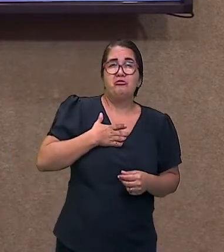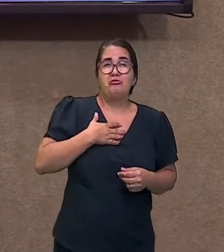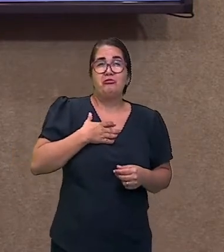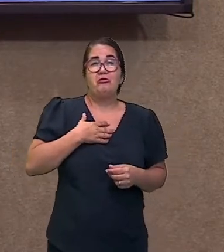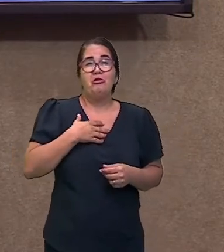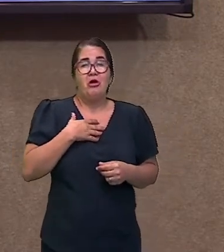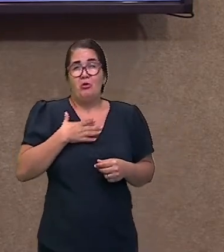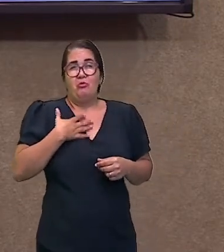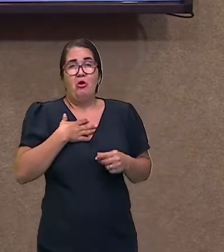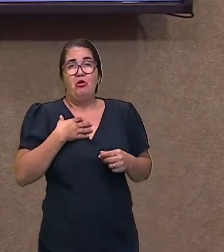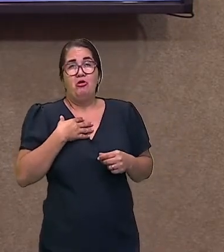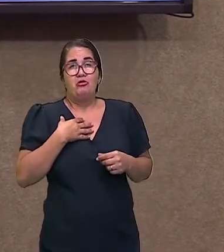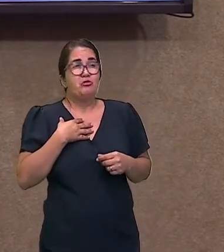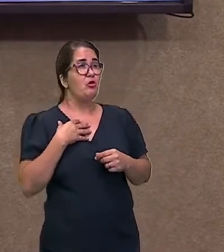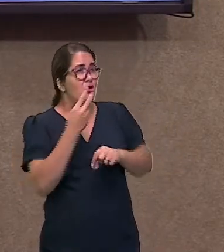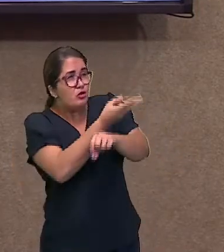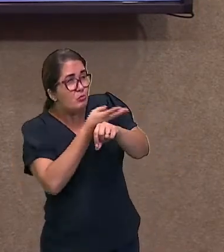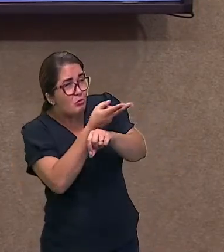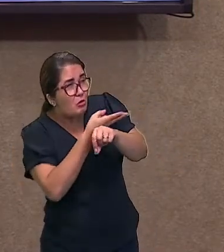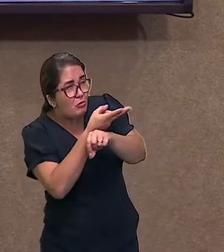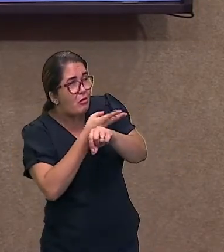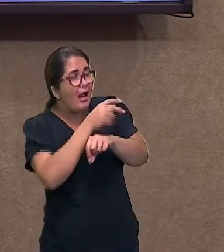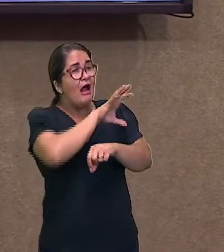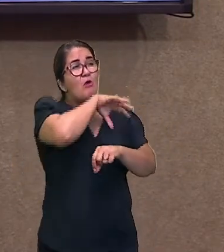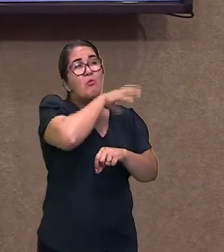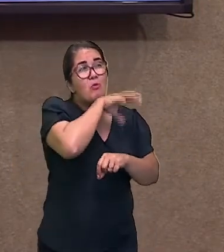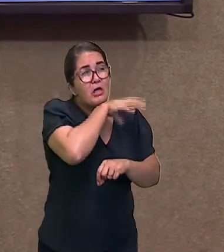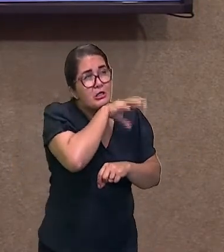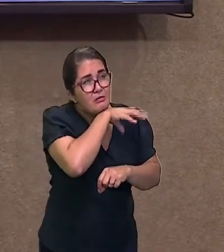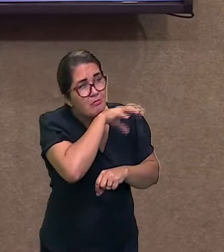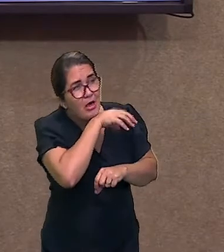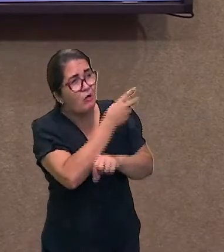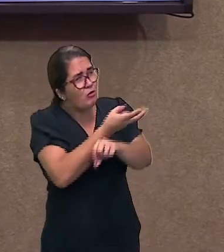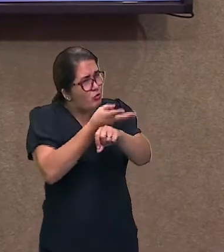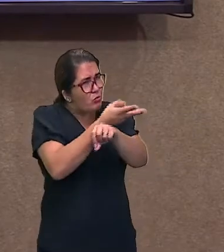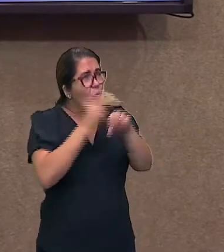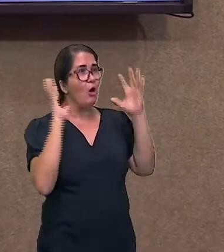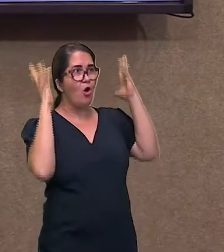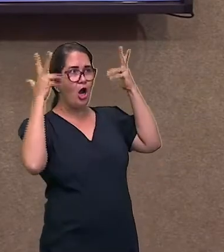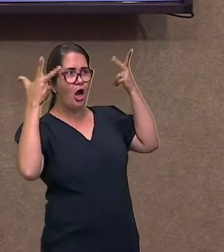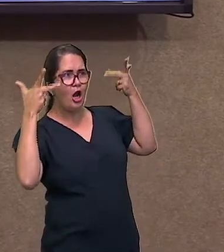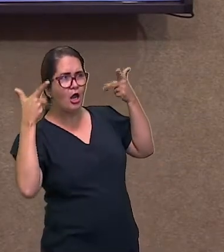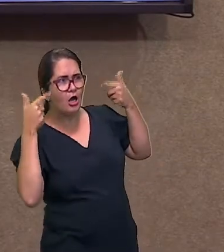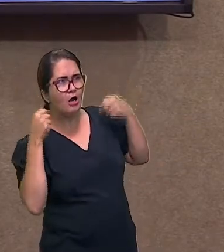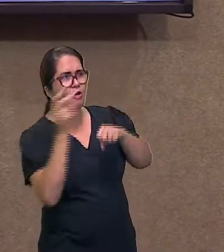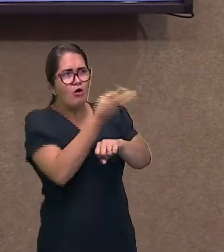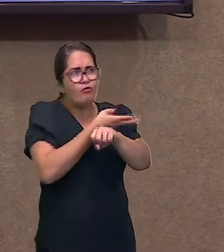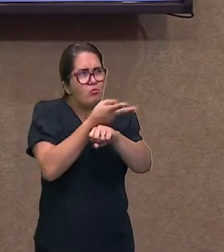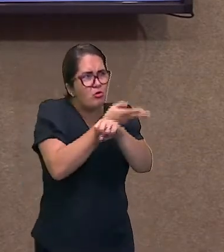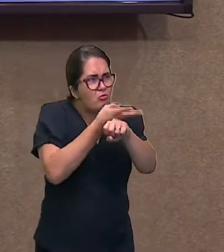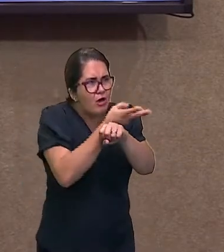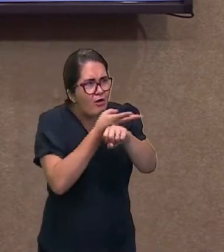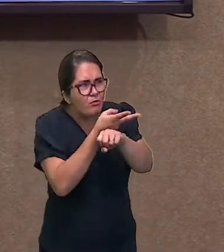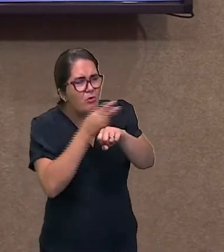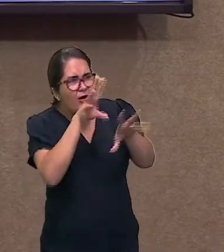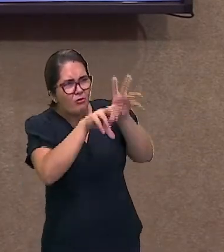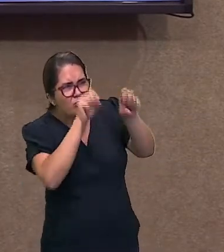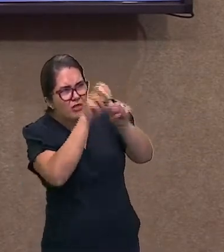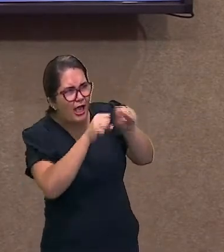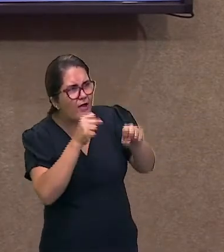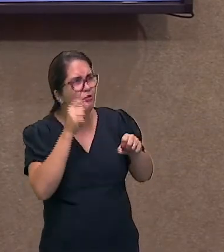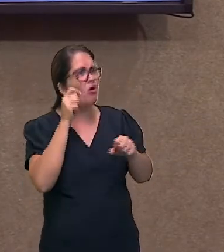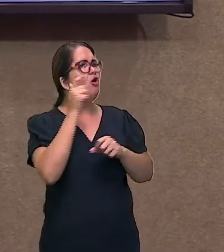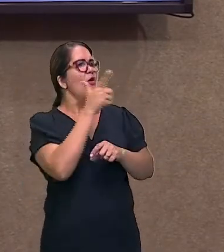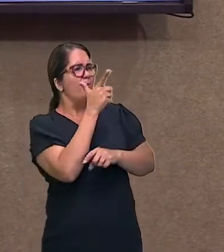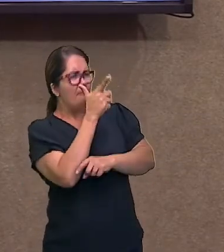Ele não pensa que muitas vezes ele pode estar causando um desequilíbrio ali. Ele vai lá e tira uma árvore só pelo prazer de